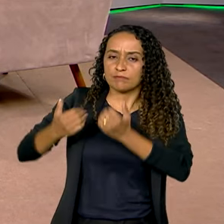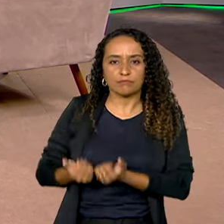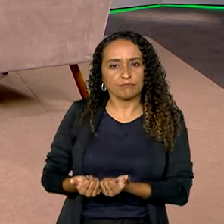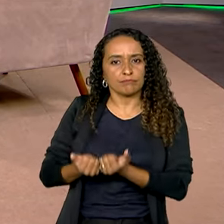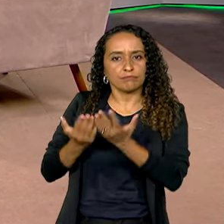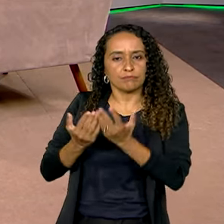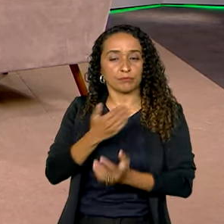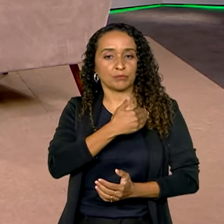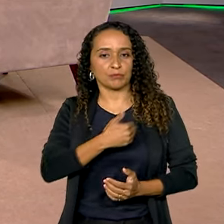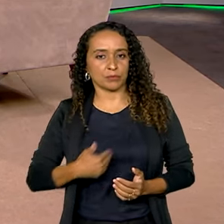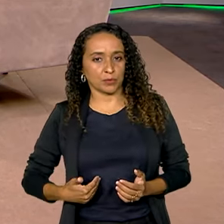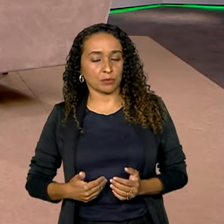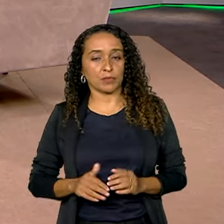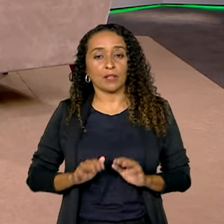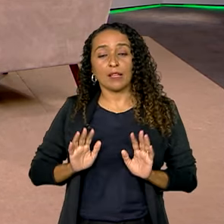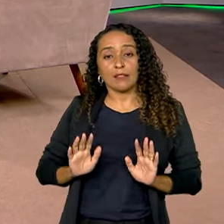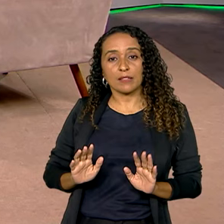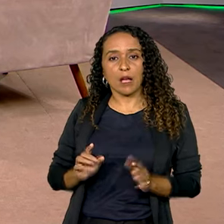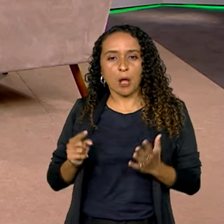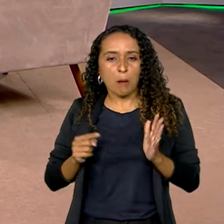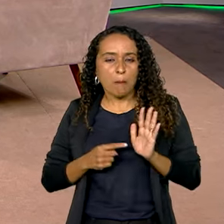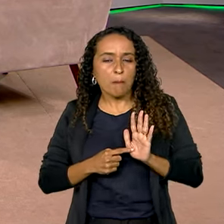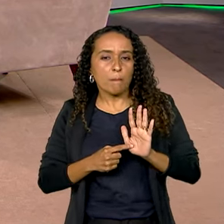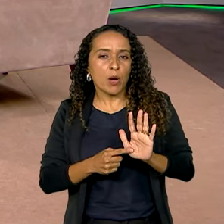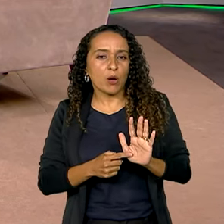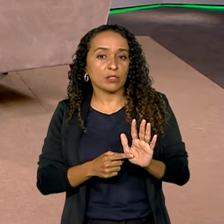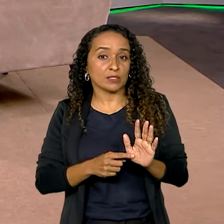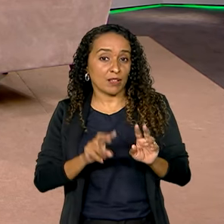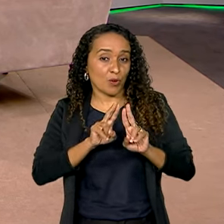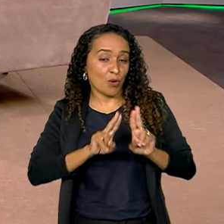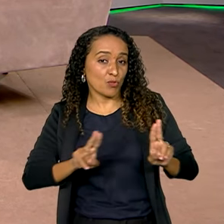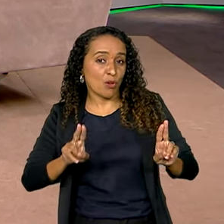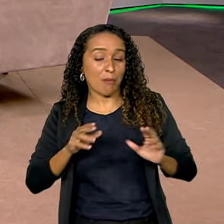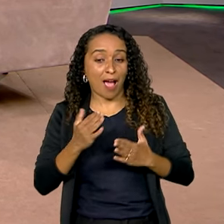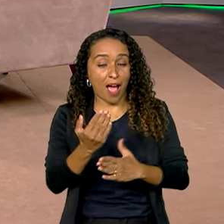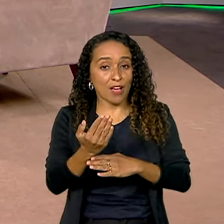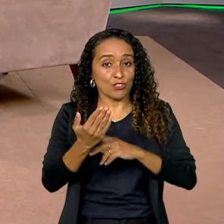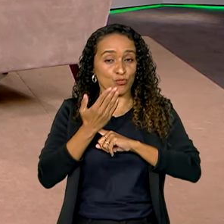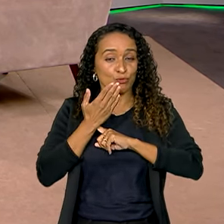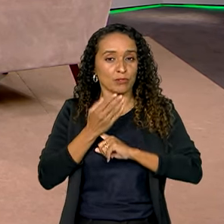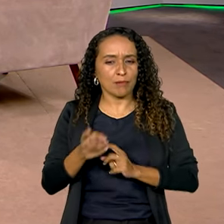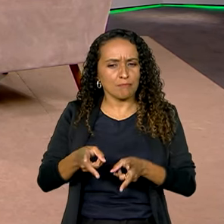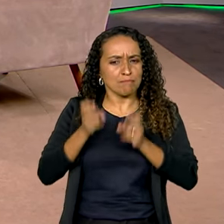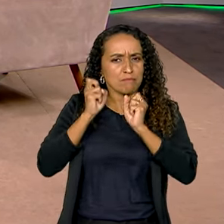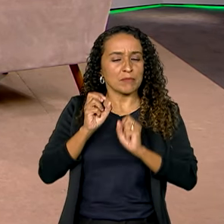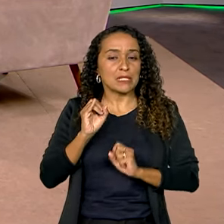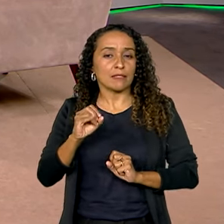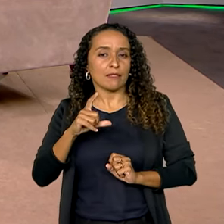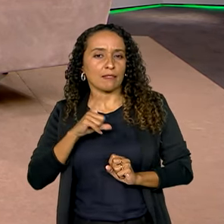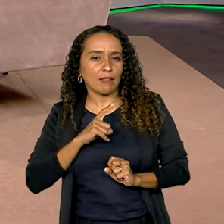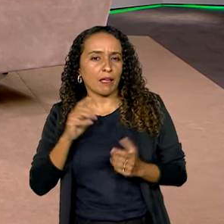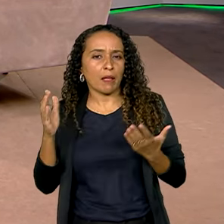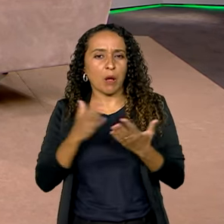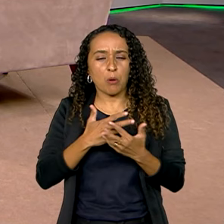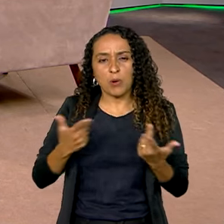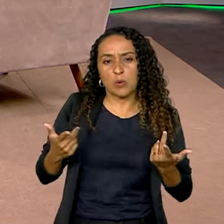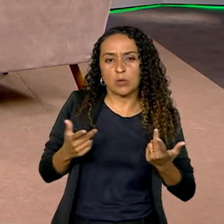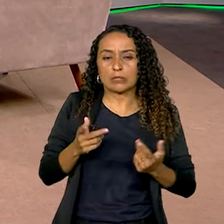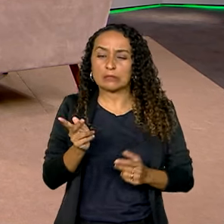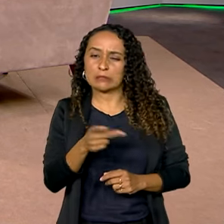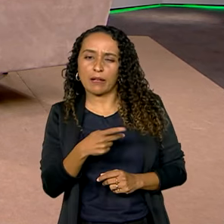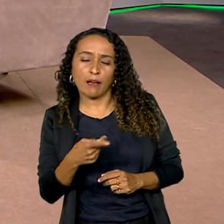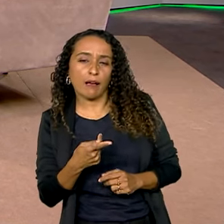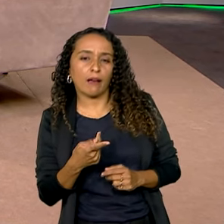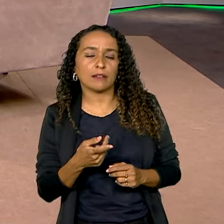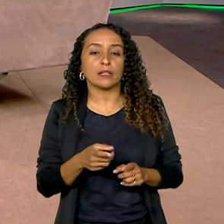públicas. Então, eles indicam, né, como o próprio nome diz, eles nos ajudam a perceber se alguma situação não está indo muito bem